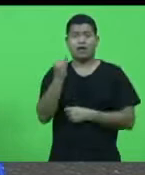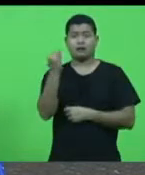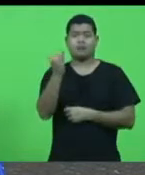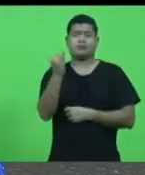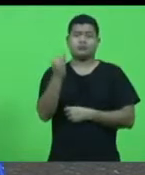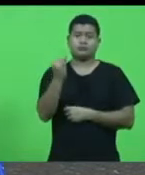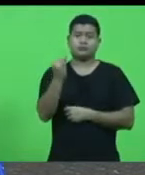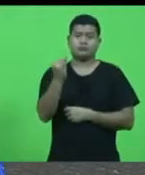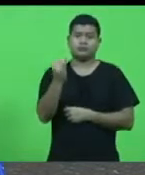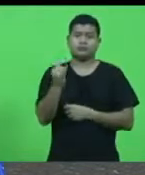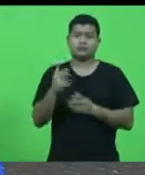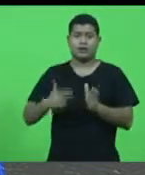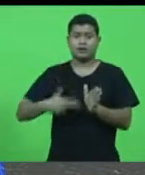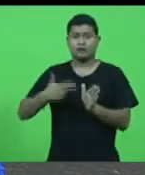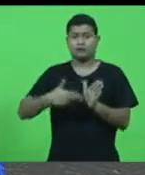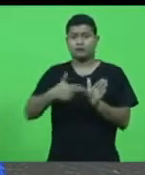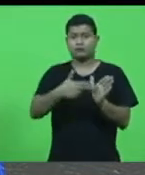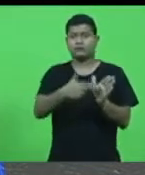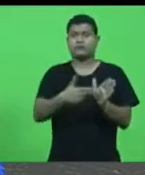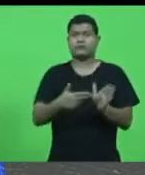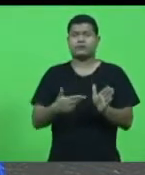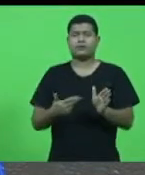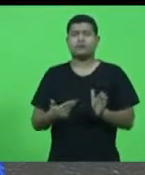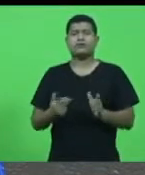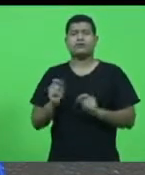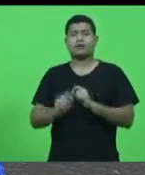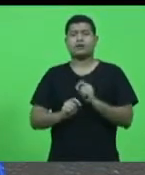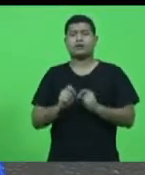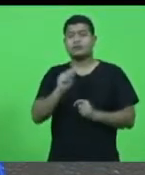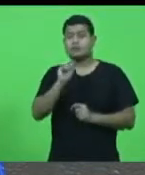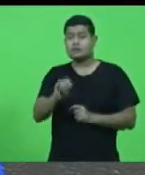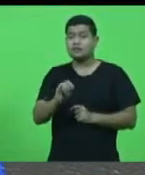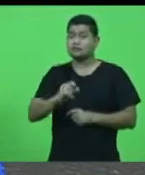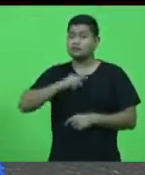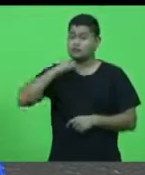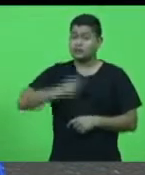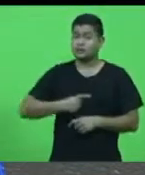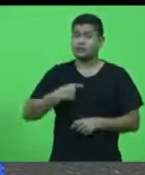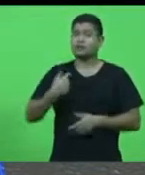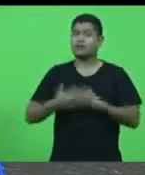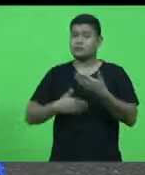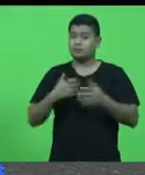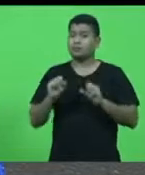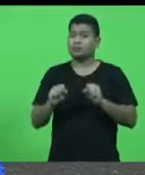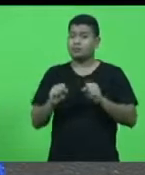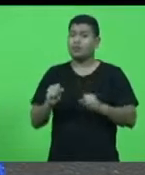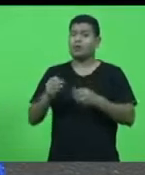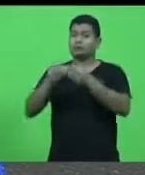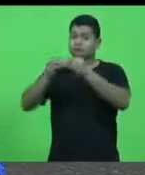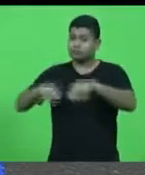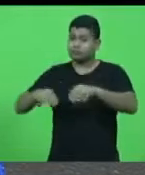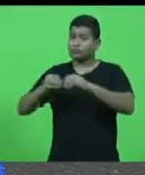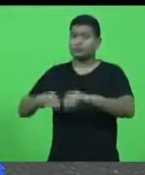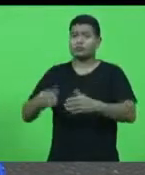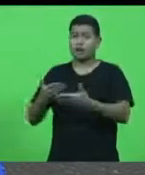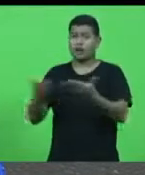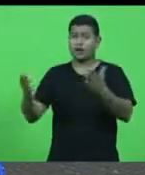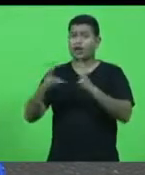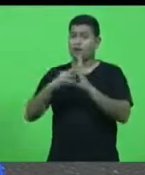sob pena da ameaça deste modelo econômico